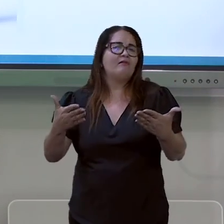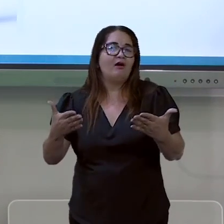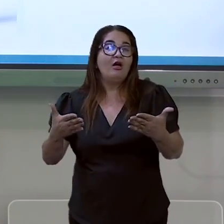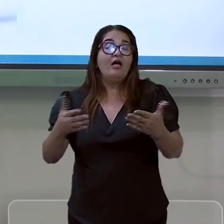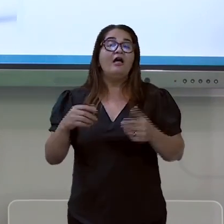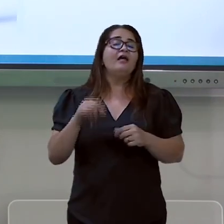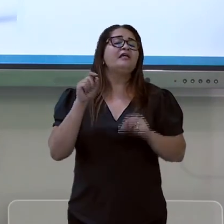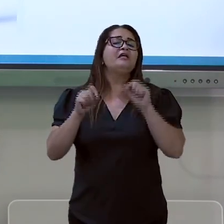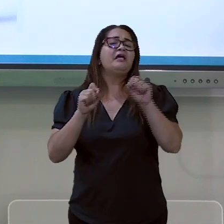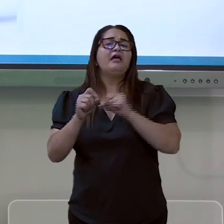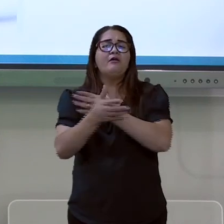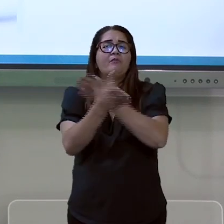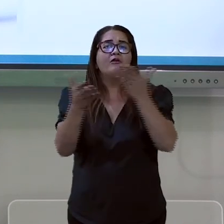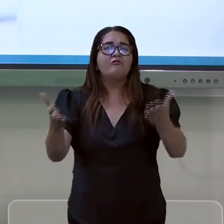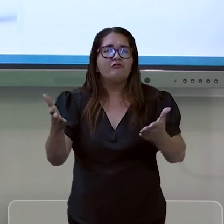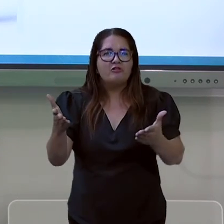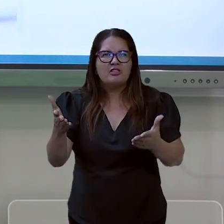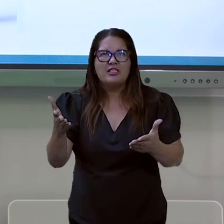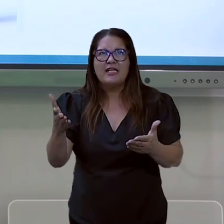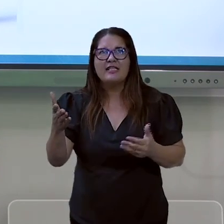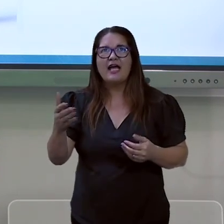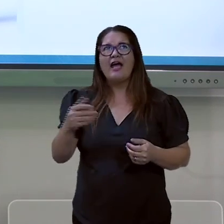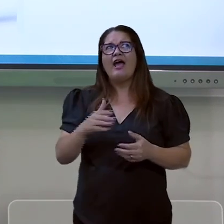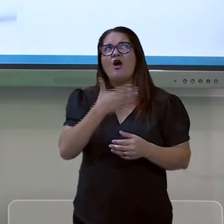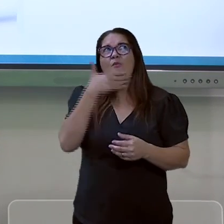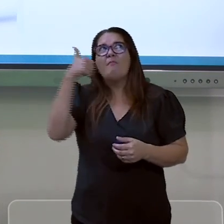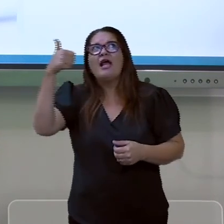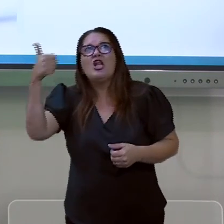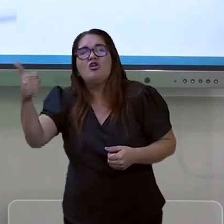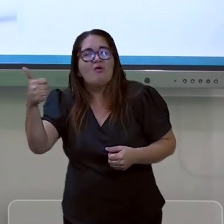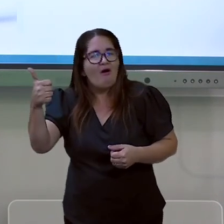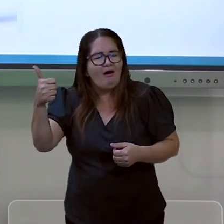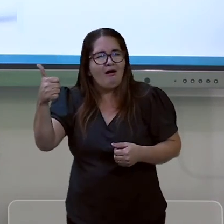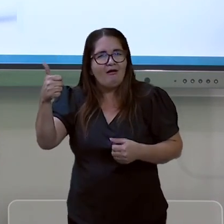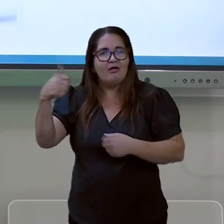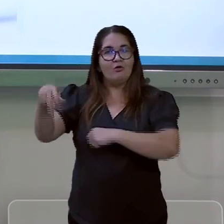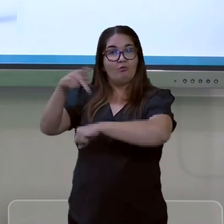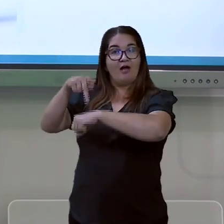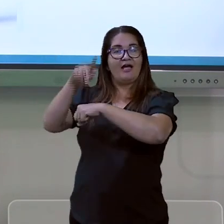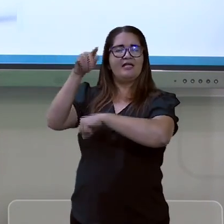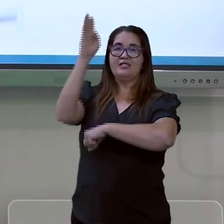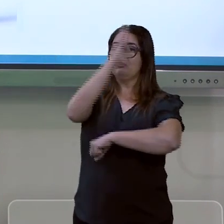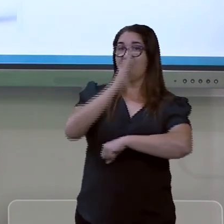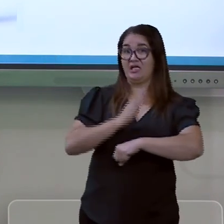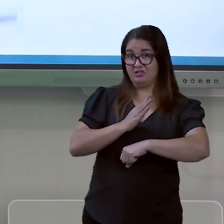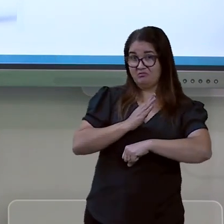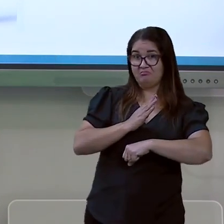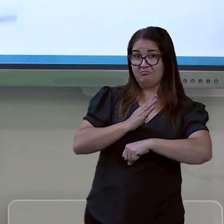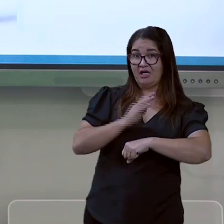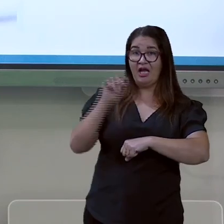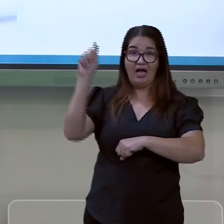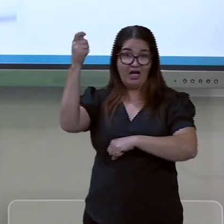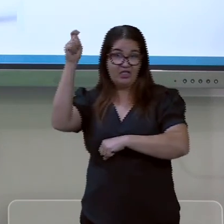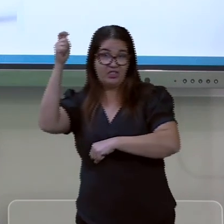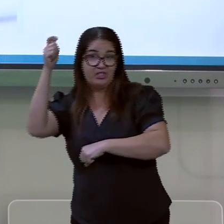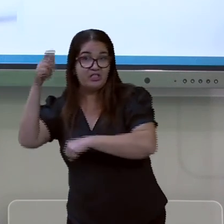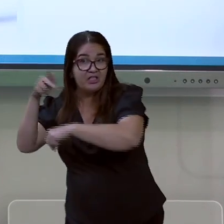Quem você chuta aí para ser o maior campeão? Será o Brasil? Argentina?